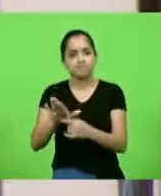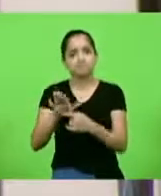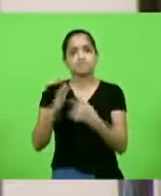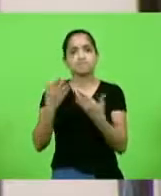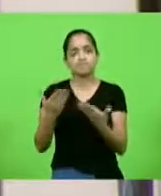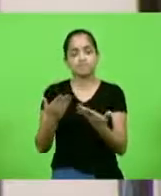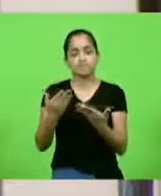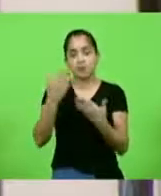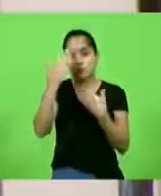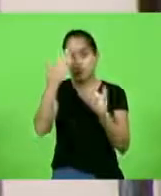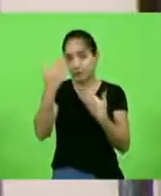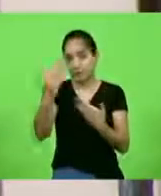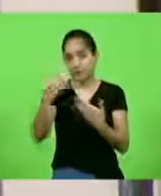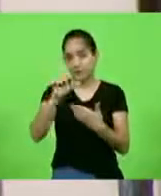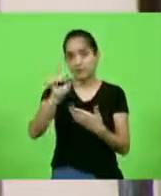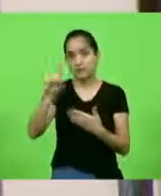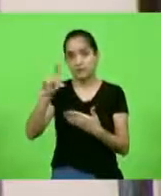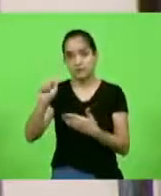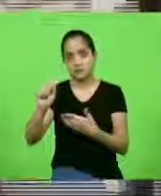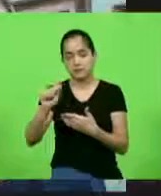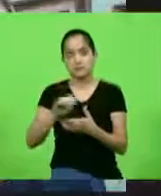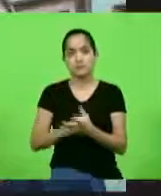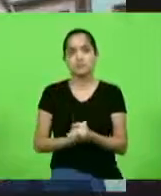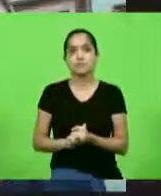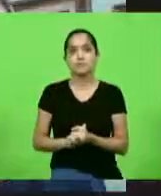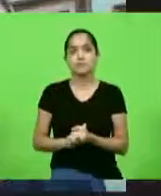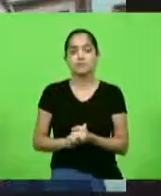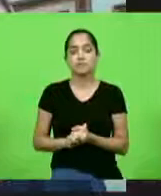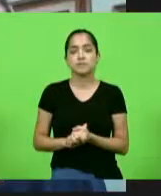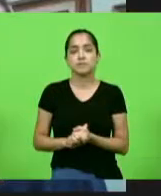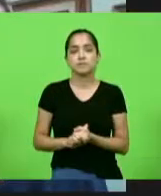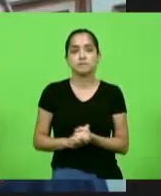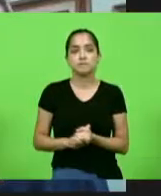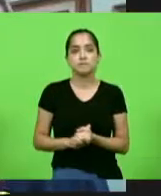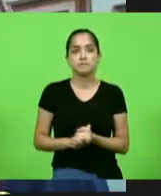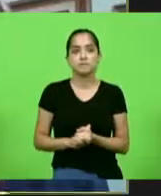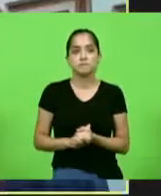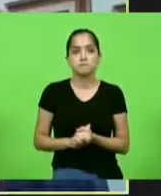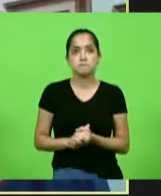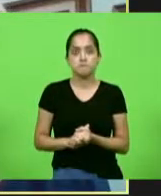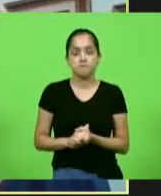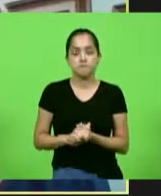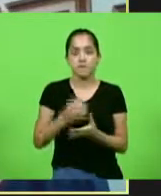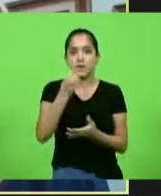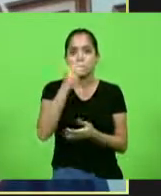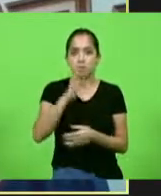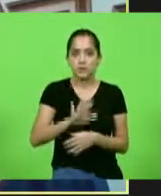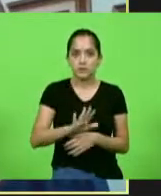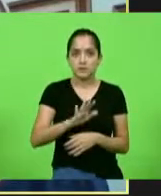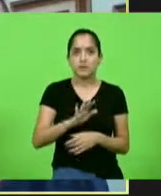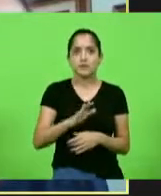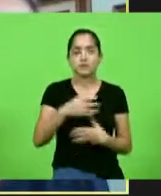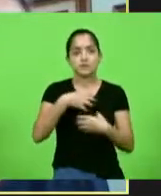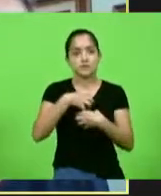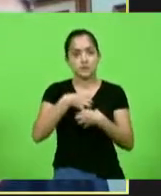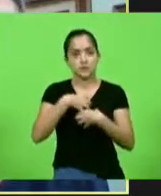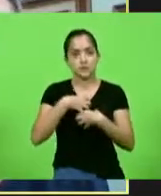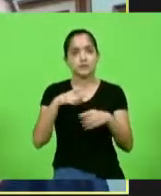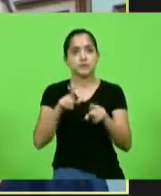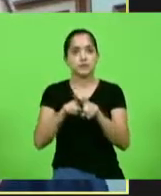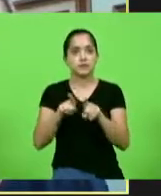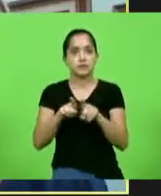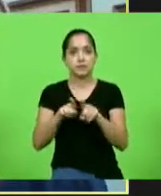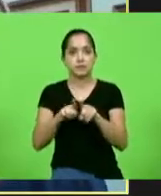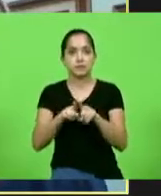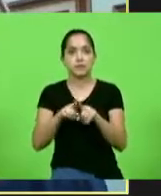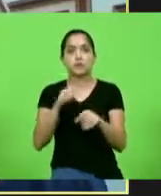Obrigado, deputada. Deputada Adeluca, a palavra está com vossa excelência. Boa tarde, minha solidariedade, presidente. E